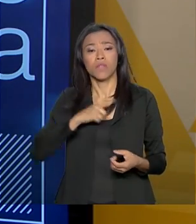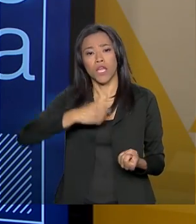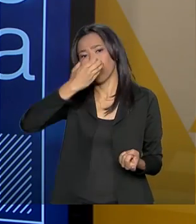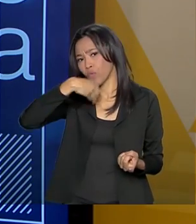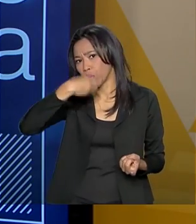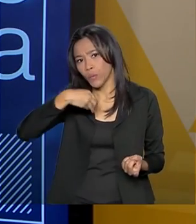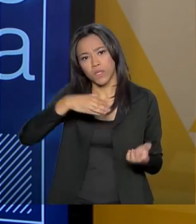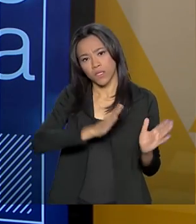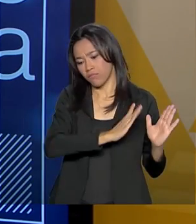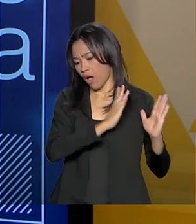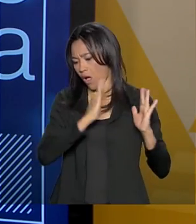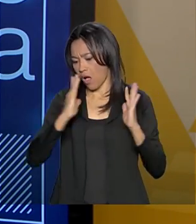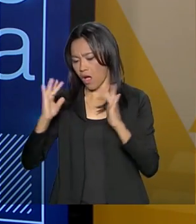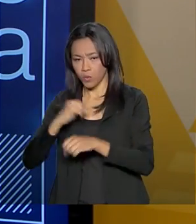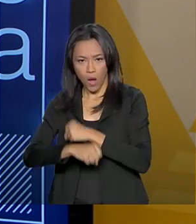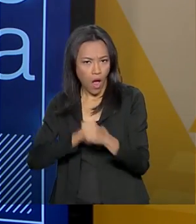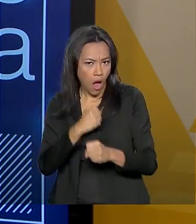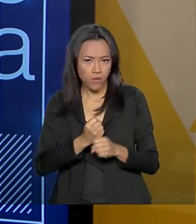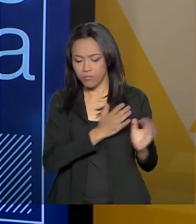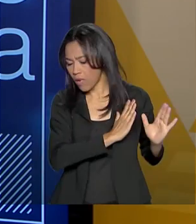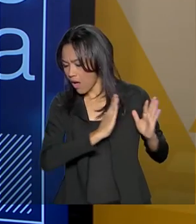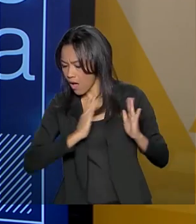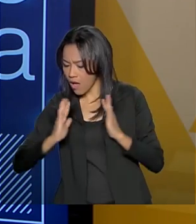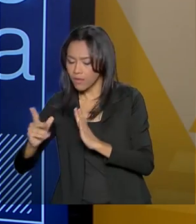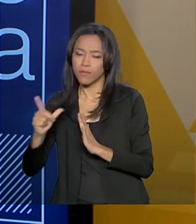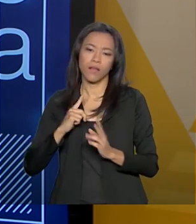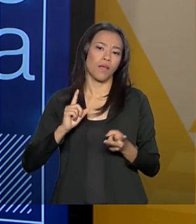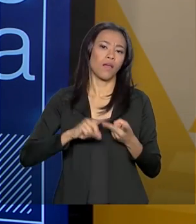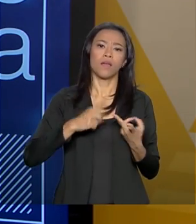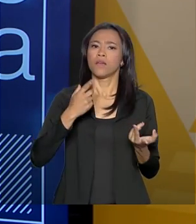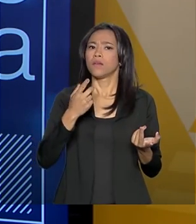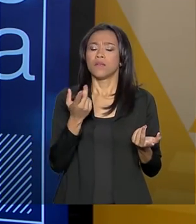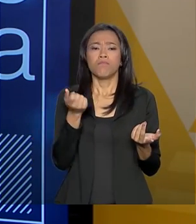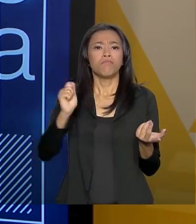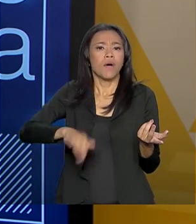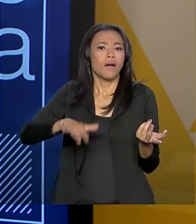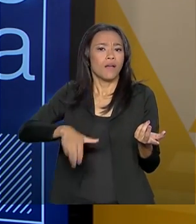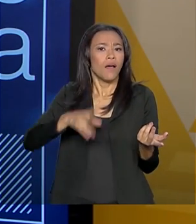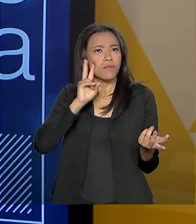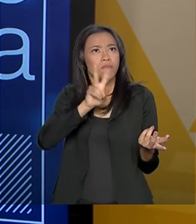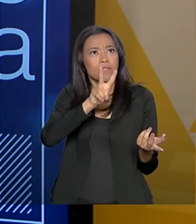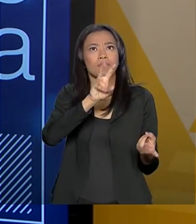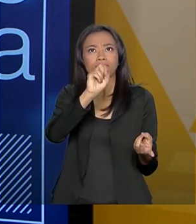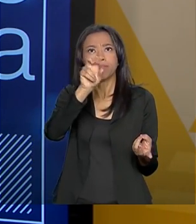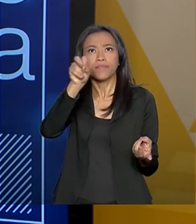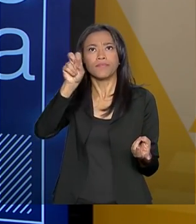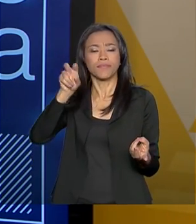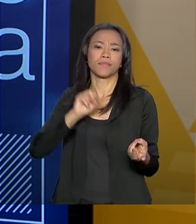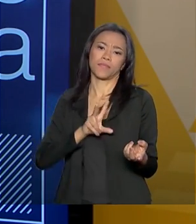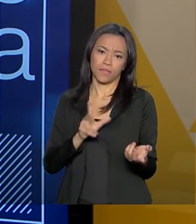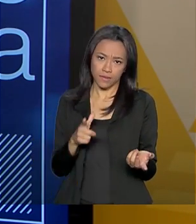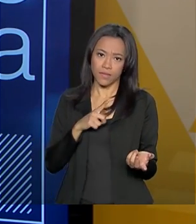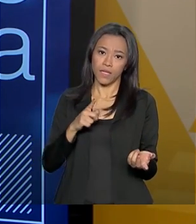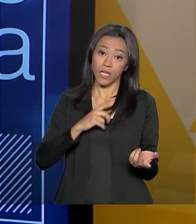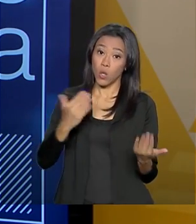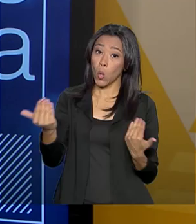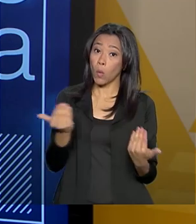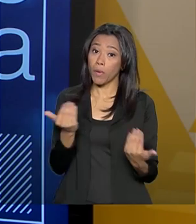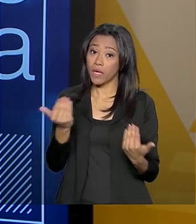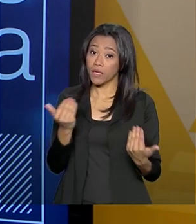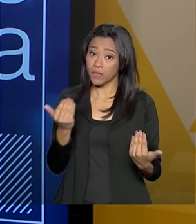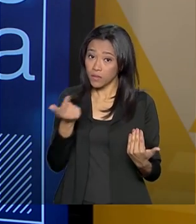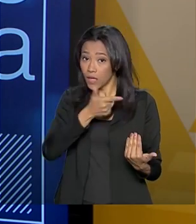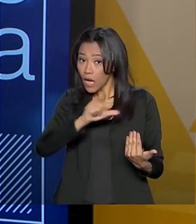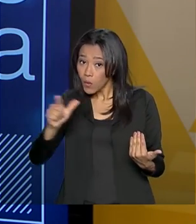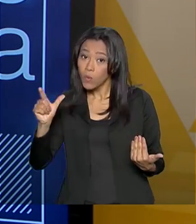acha as prateleiras cheias de alimentos e a custo muito baixo em relação a outros bens de consumo